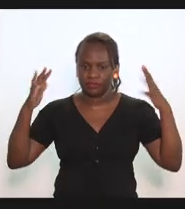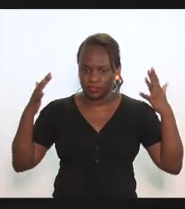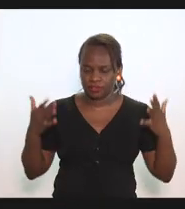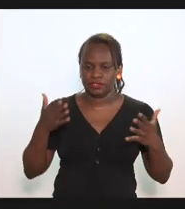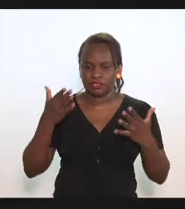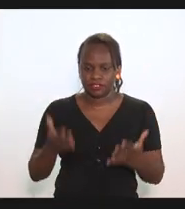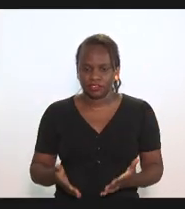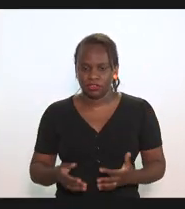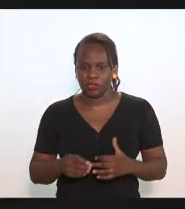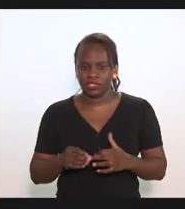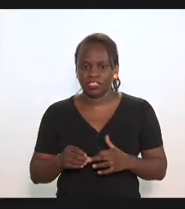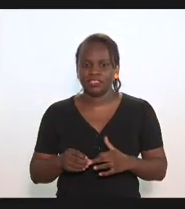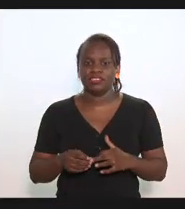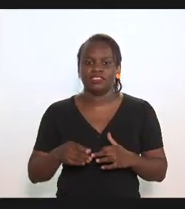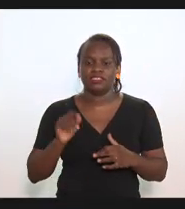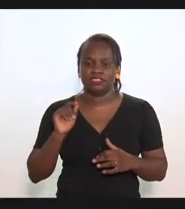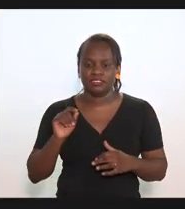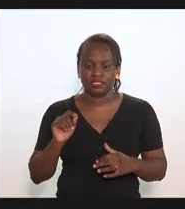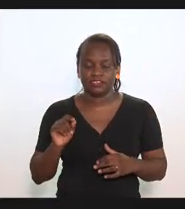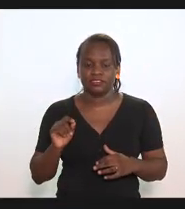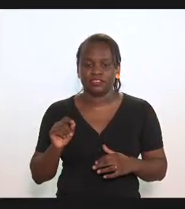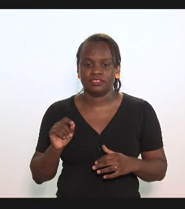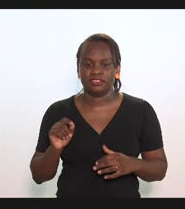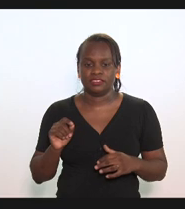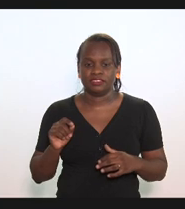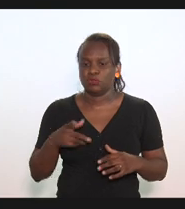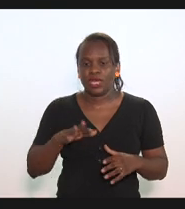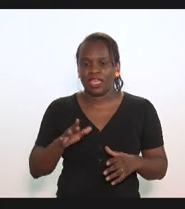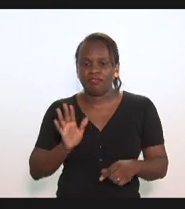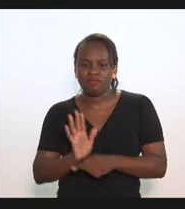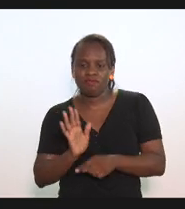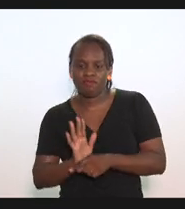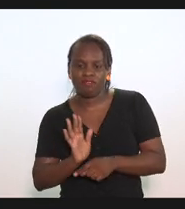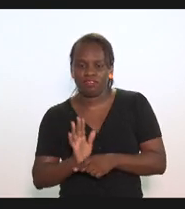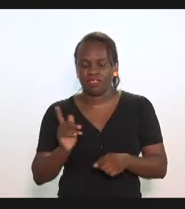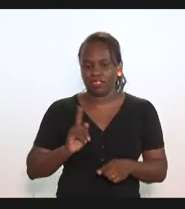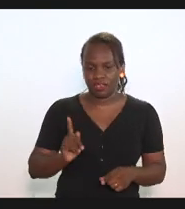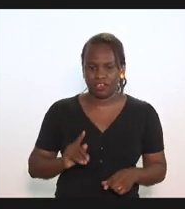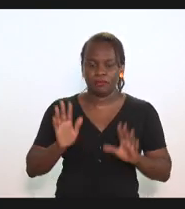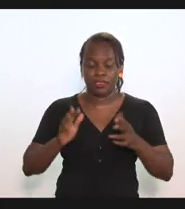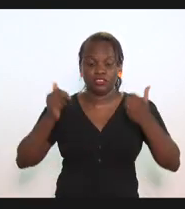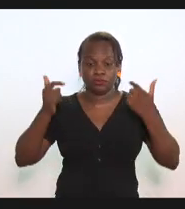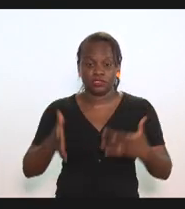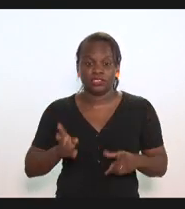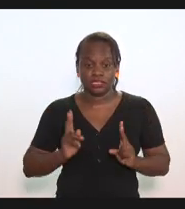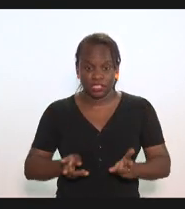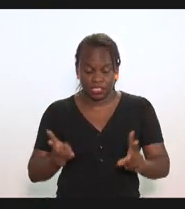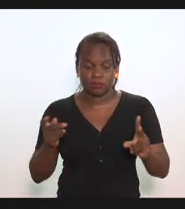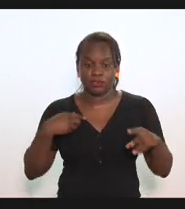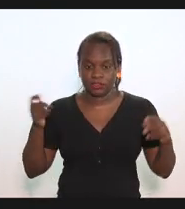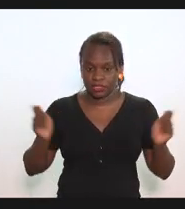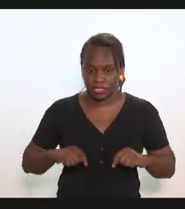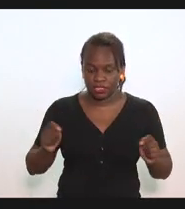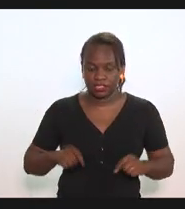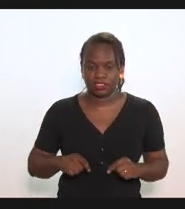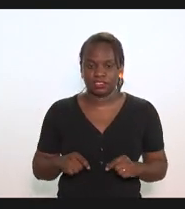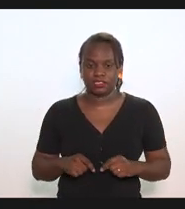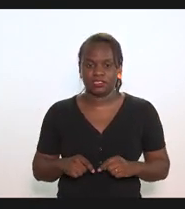excelência e eu não é rasgação de seda não mas eu tenho dito sempre que estou em alguma possibilidade